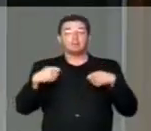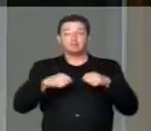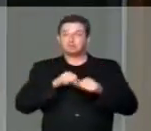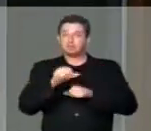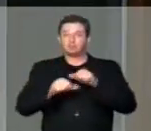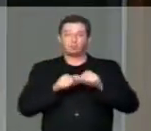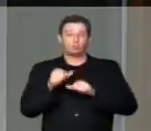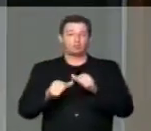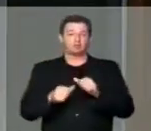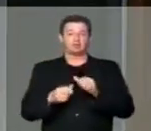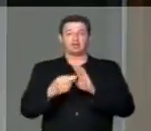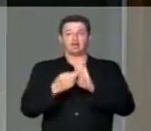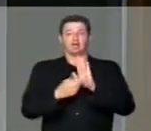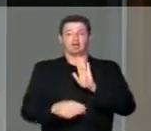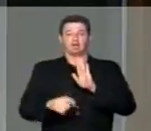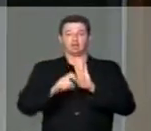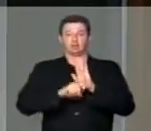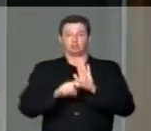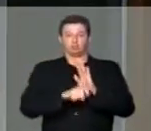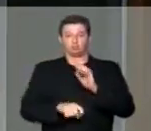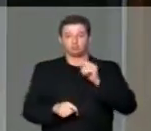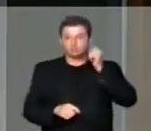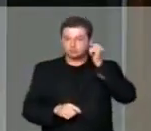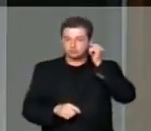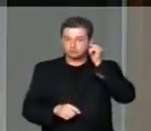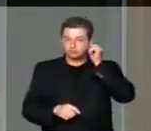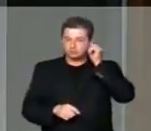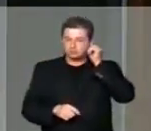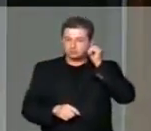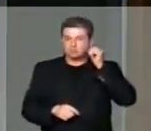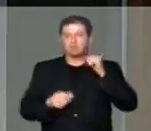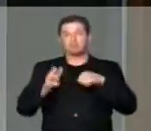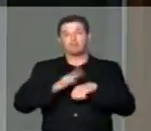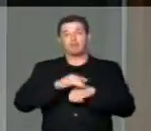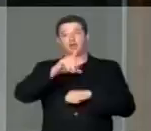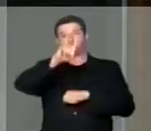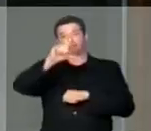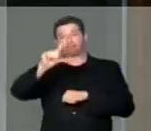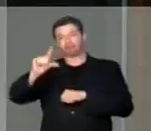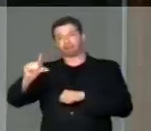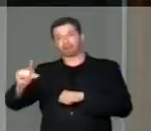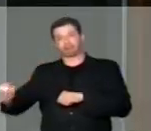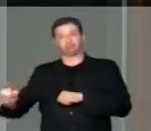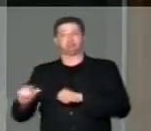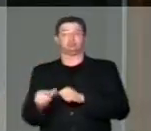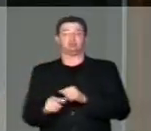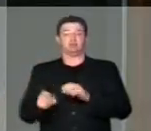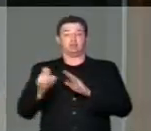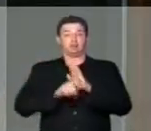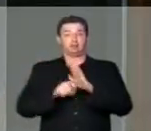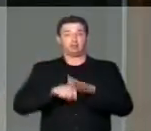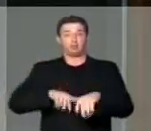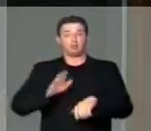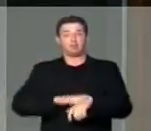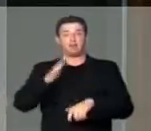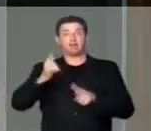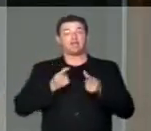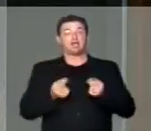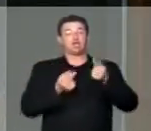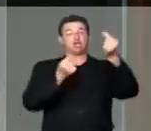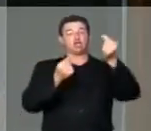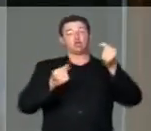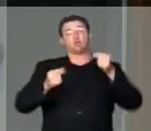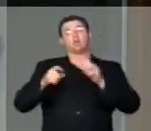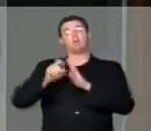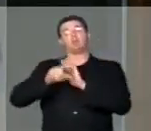alterar o seu regime tributário, fazê-lo mais progressivo, com maior progressividade, tributando, sim, aqueles que mais